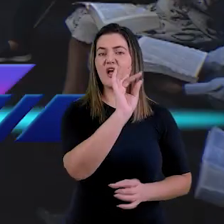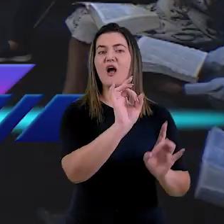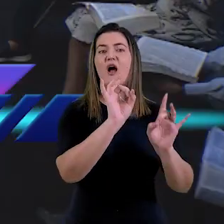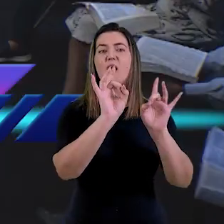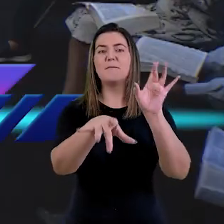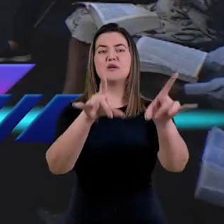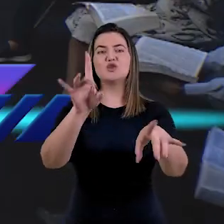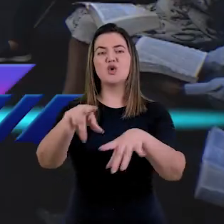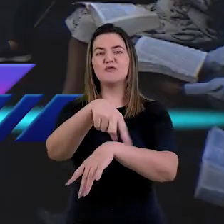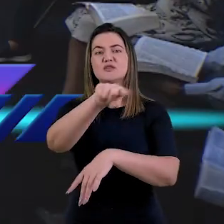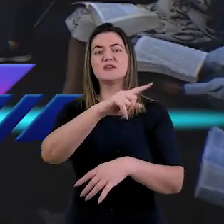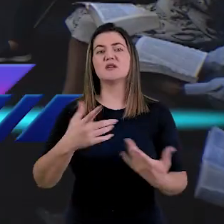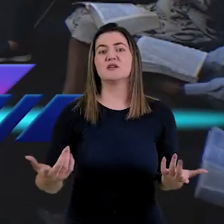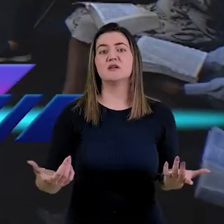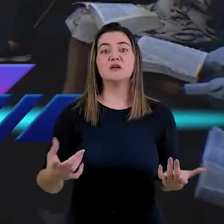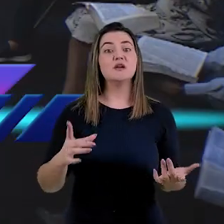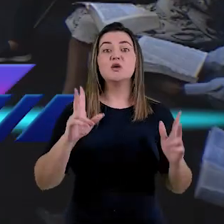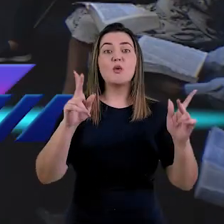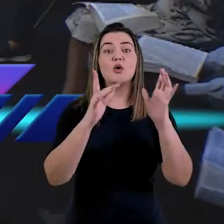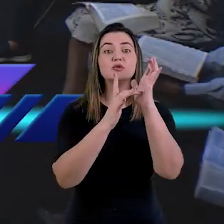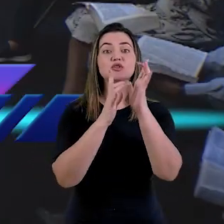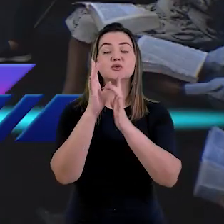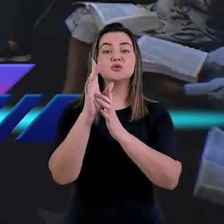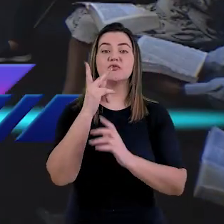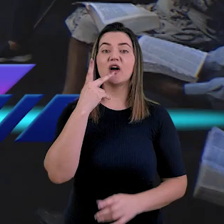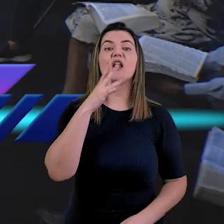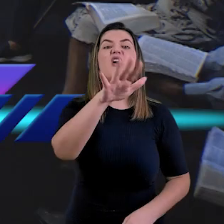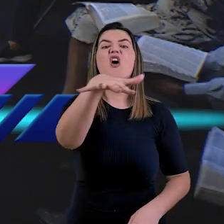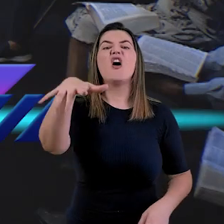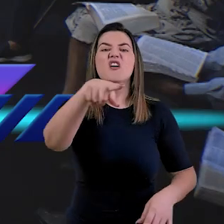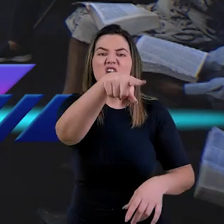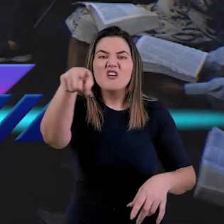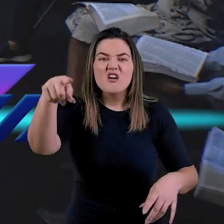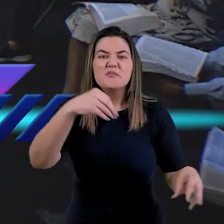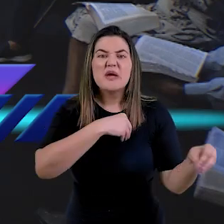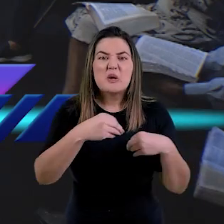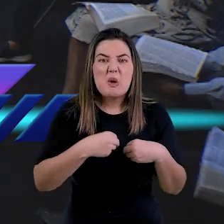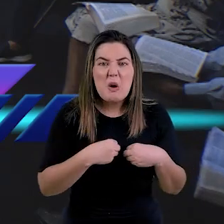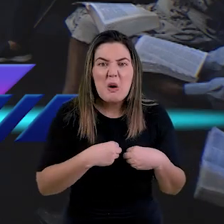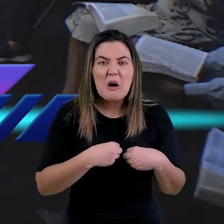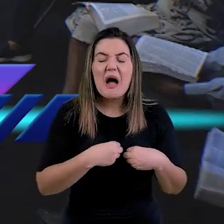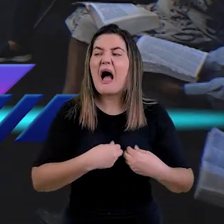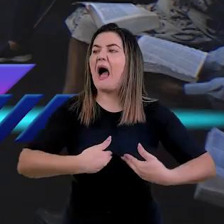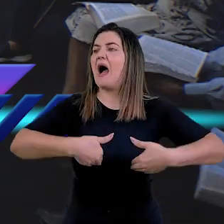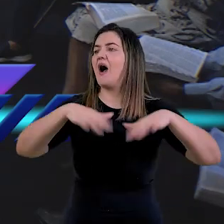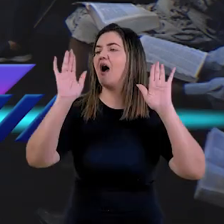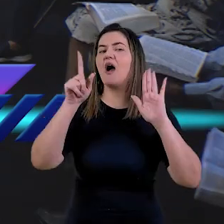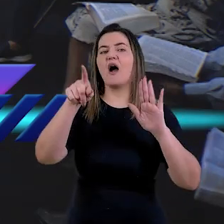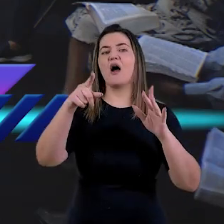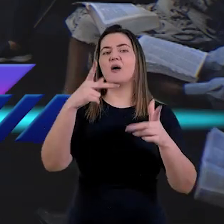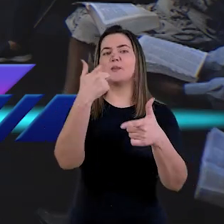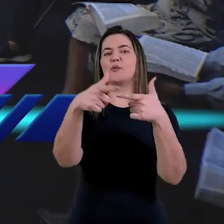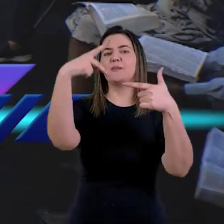abandono. E o que aconteceria com humanidade é exatamente isso. Ela ficaria aí. Abandonada a sua própria sorte, porque escolheu o pecado.